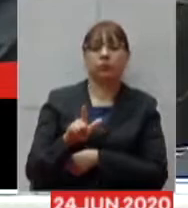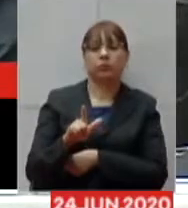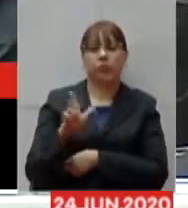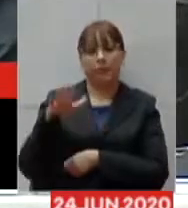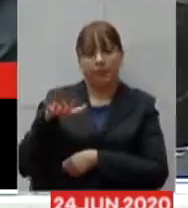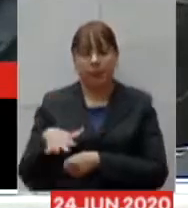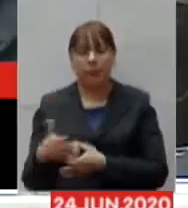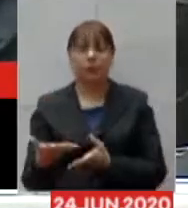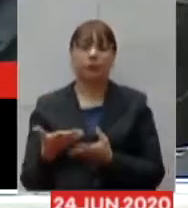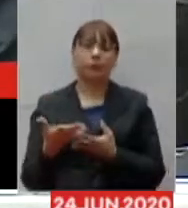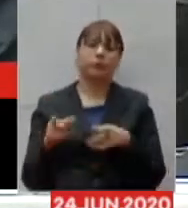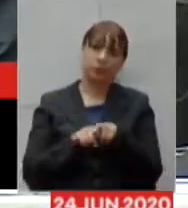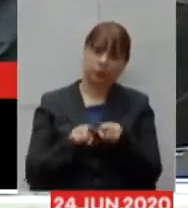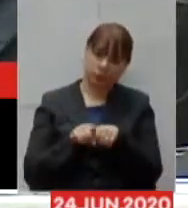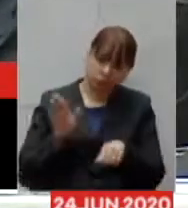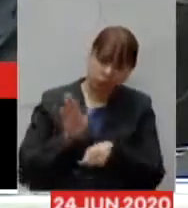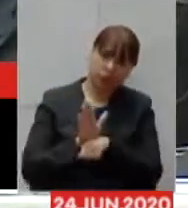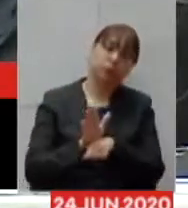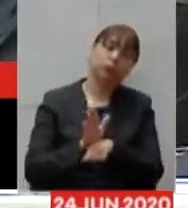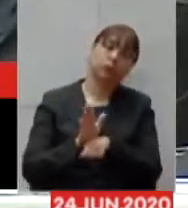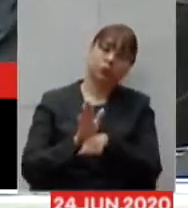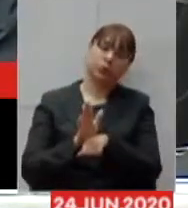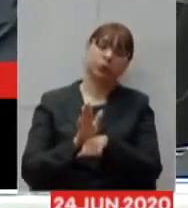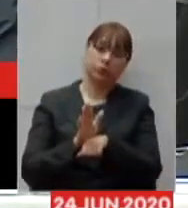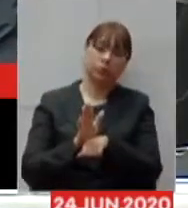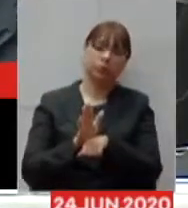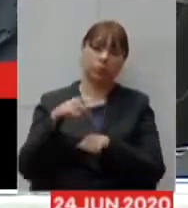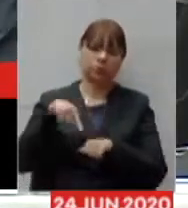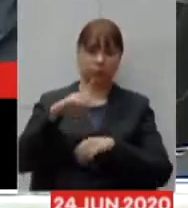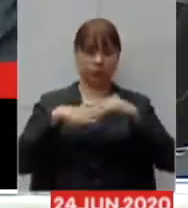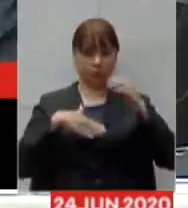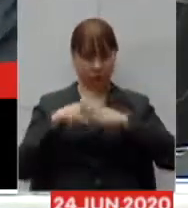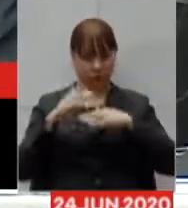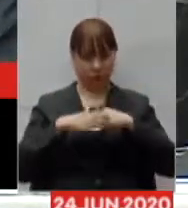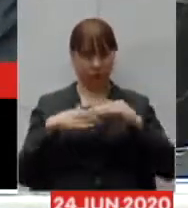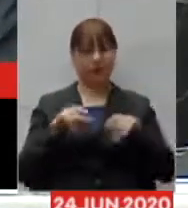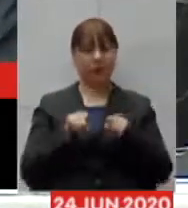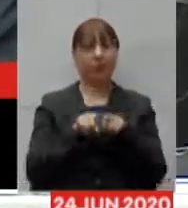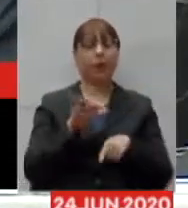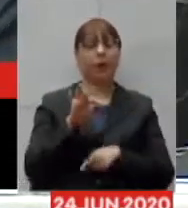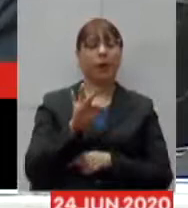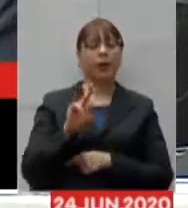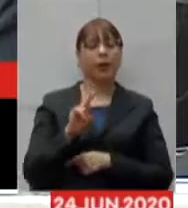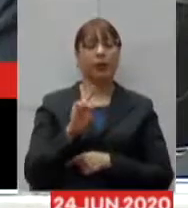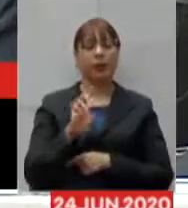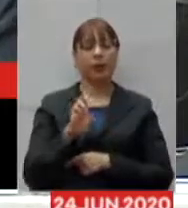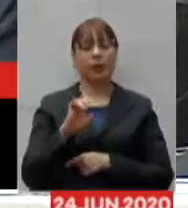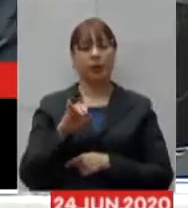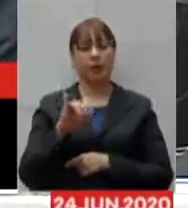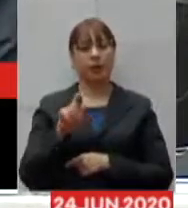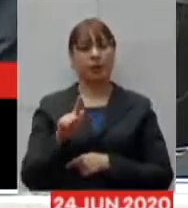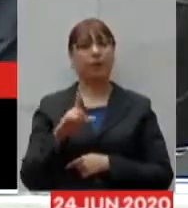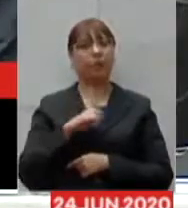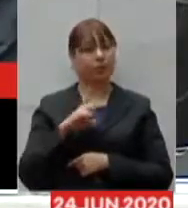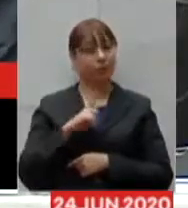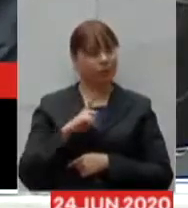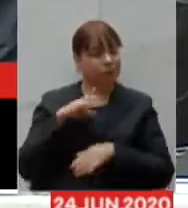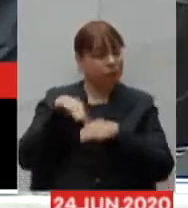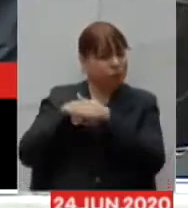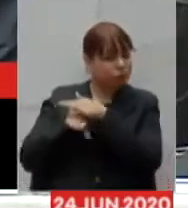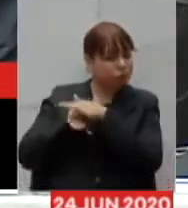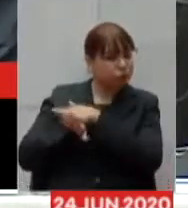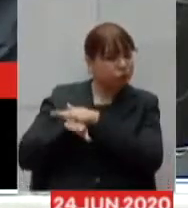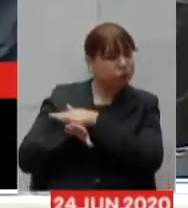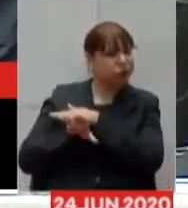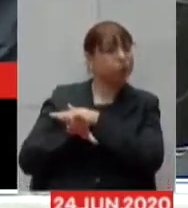importante na proteção dos servidores de saúde a FEMIG ela tem um estoque grande esse estoque